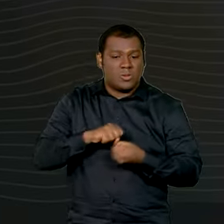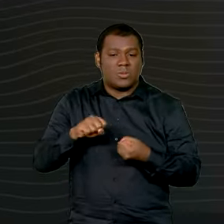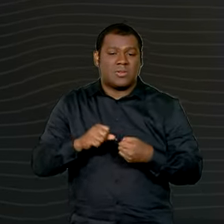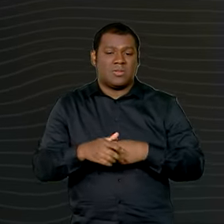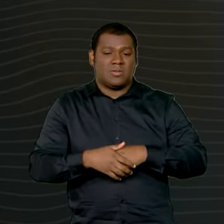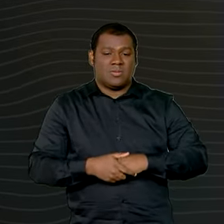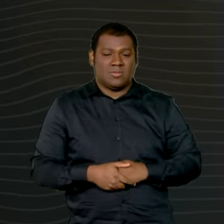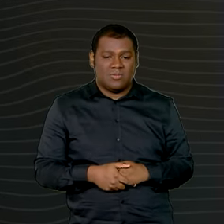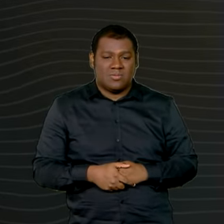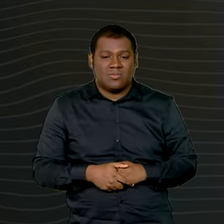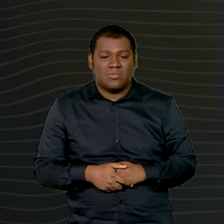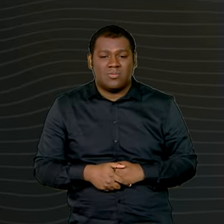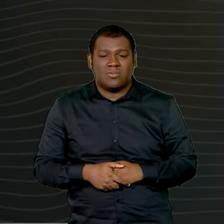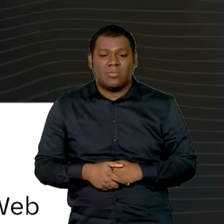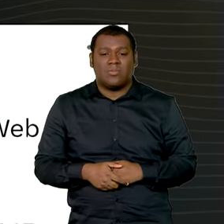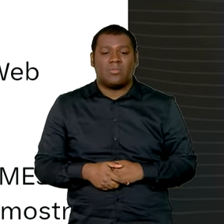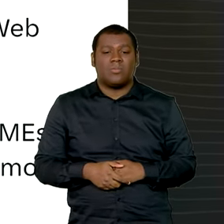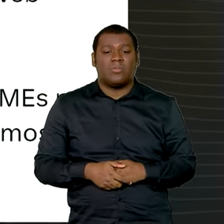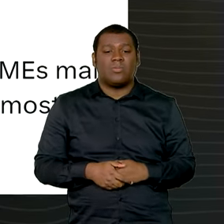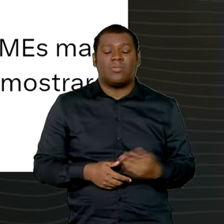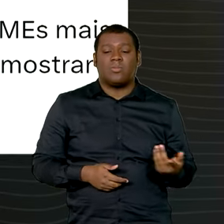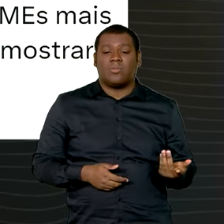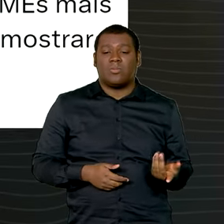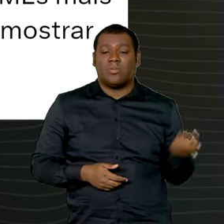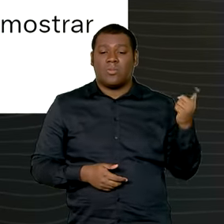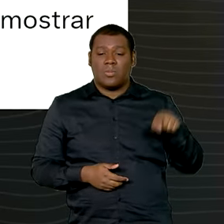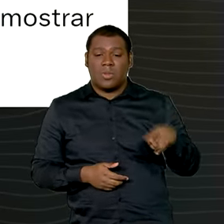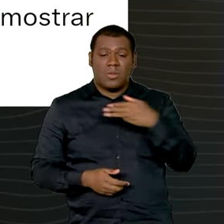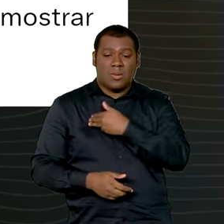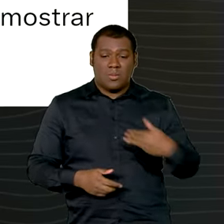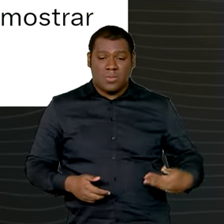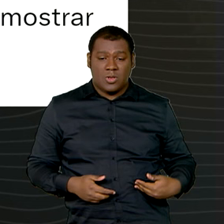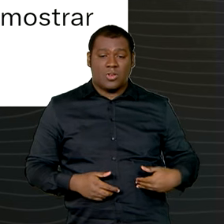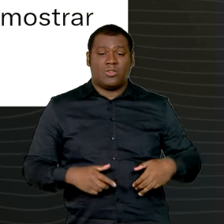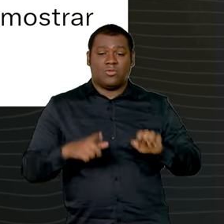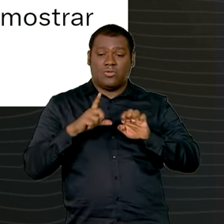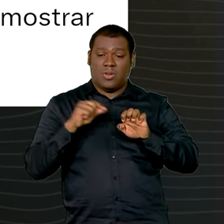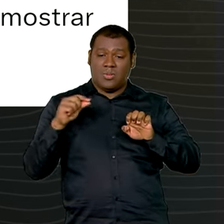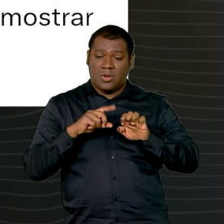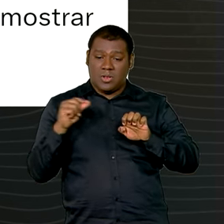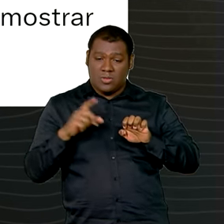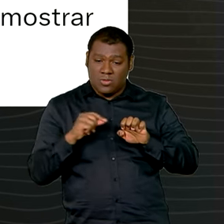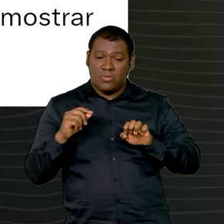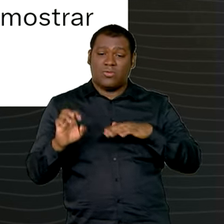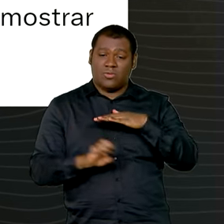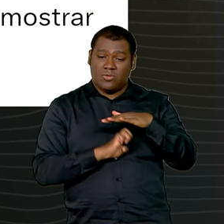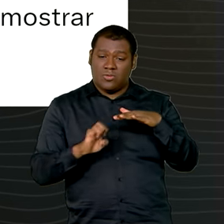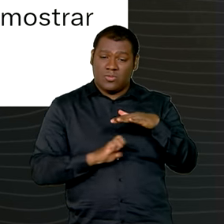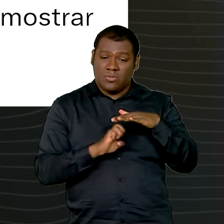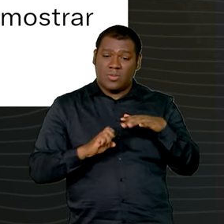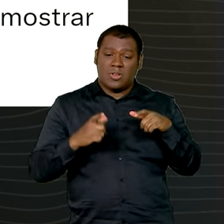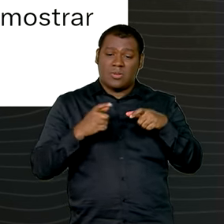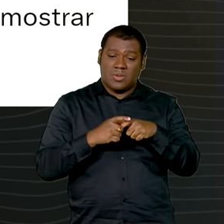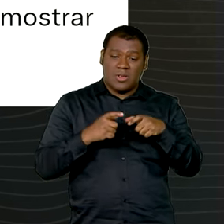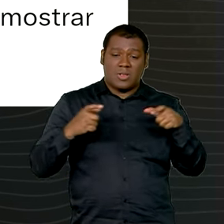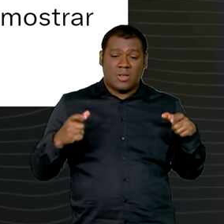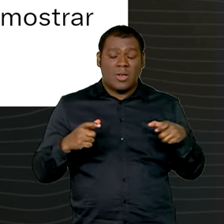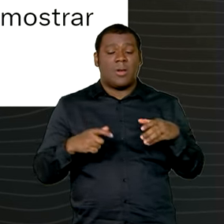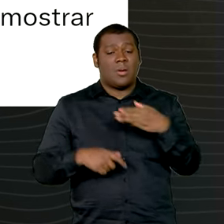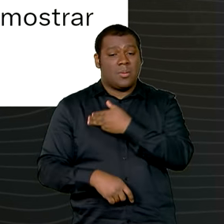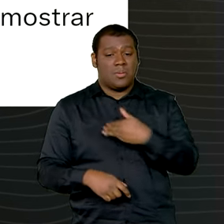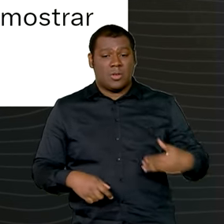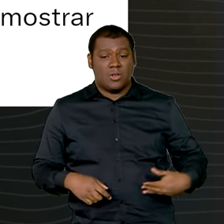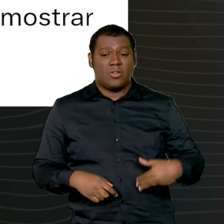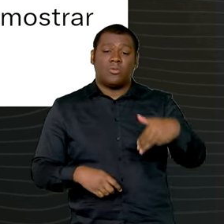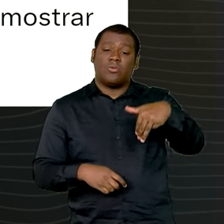continente americano Já o ministro do empreendedorismo da microempresa e da empresa de pequeno porte Márcio